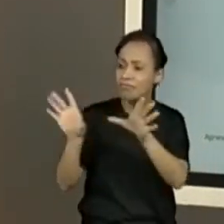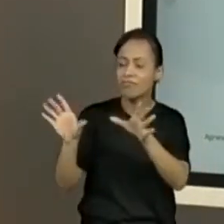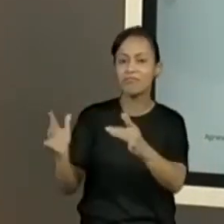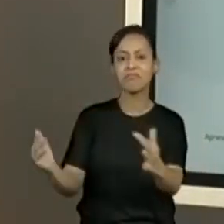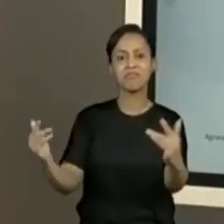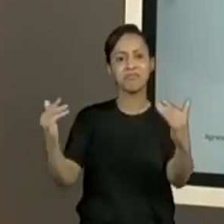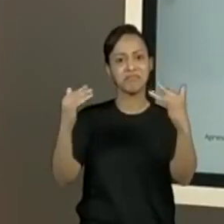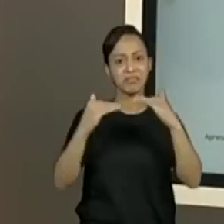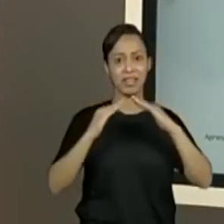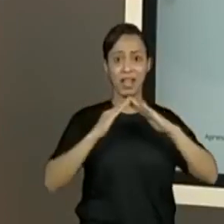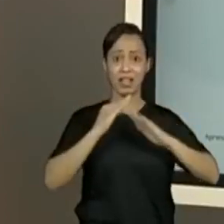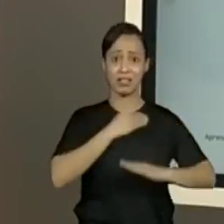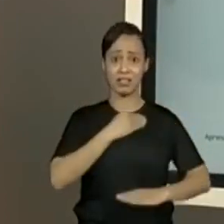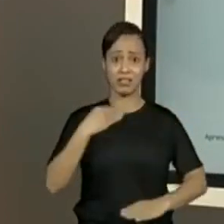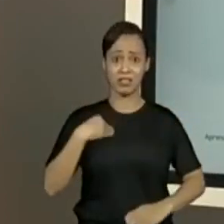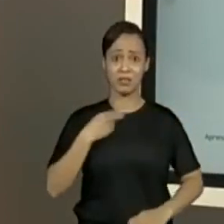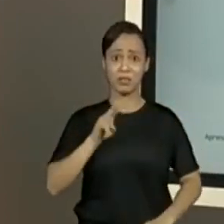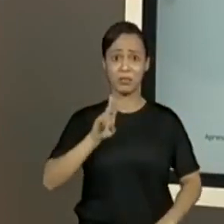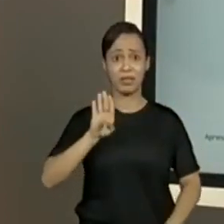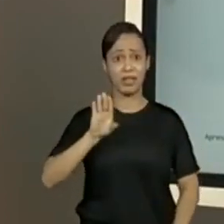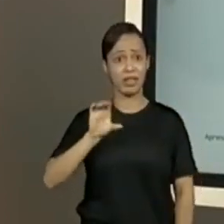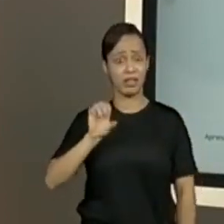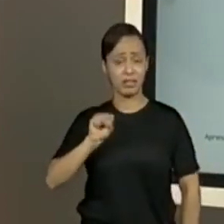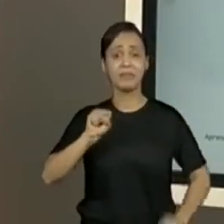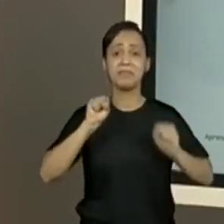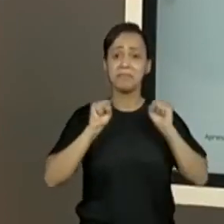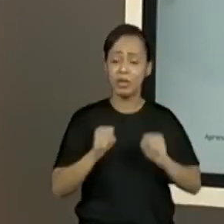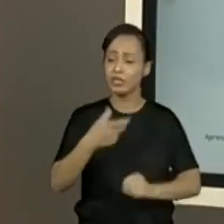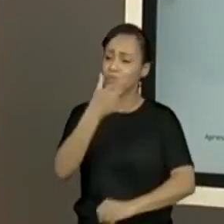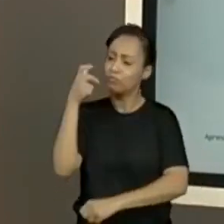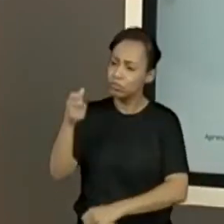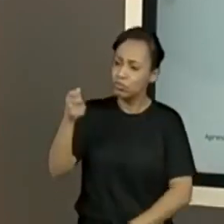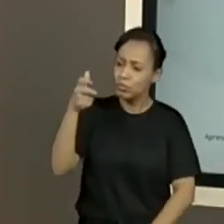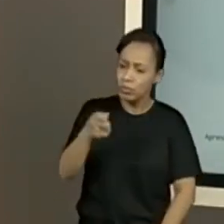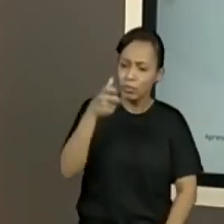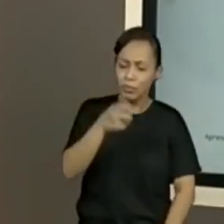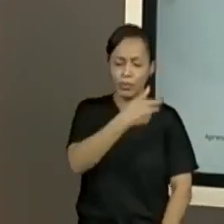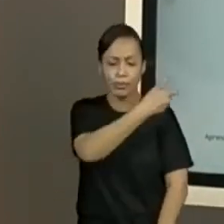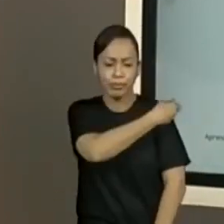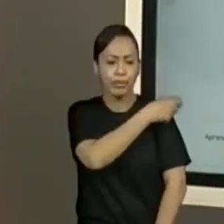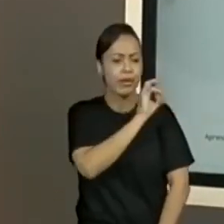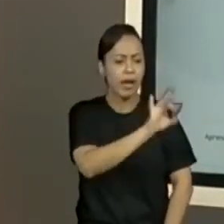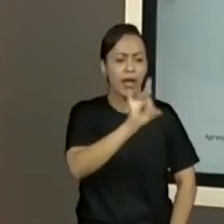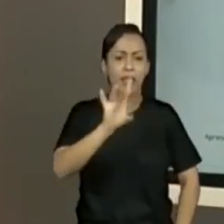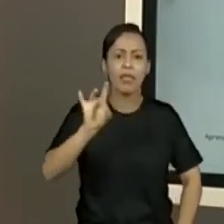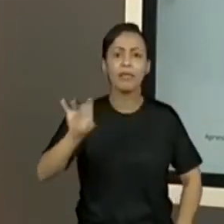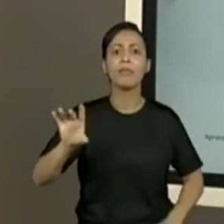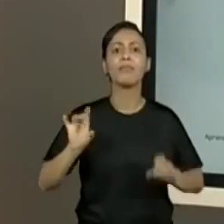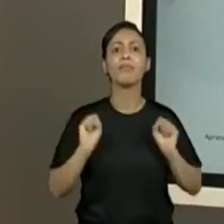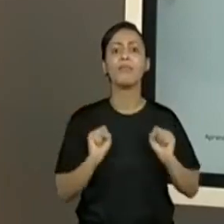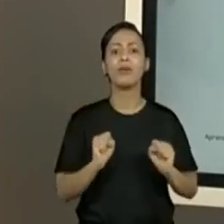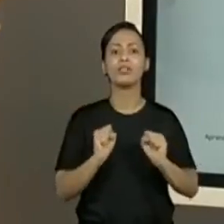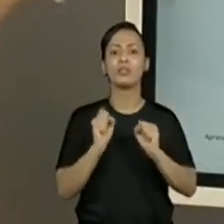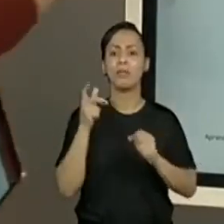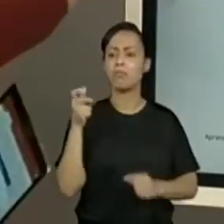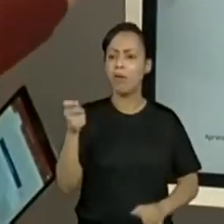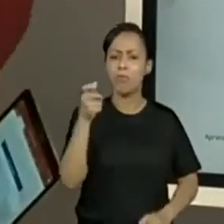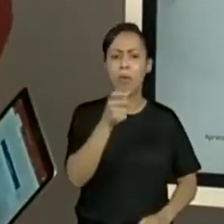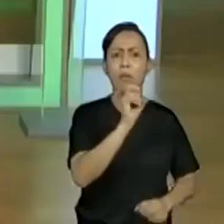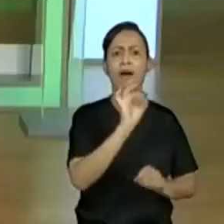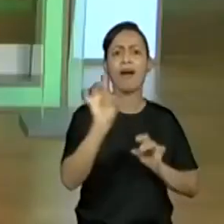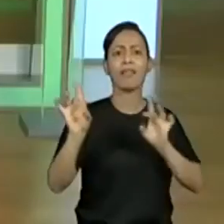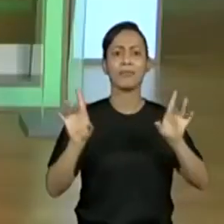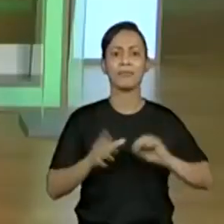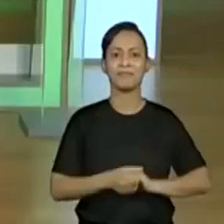chamam atenção lá no título da notícia, a mãe e as crianças, mas ele está ampliando a informação, por isso a importância de ler.